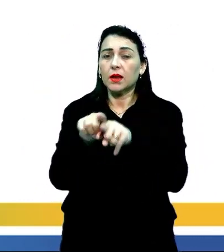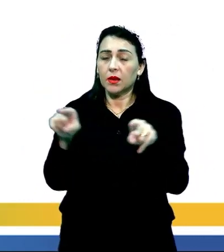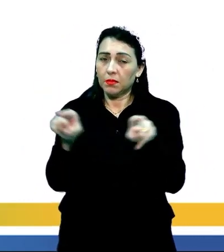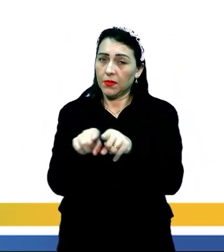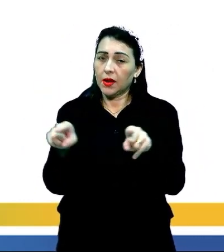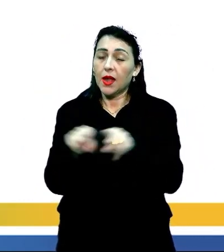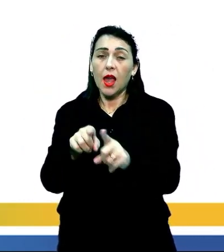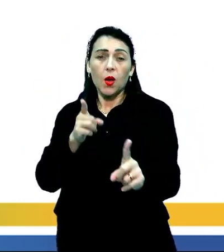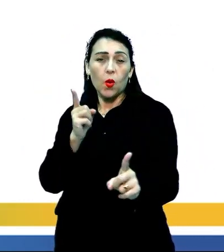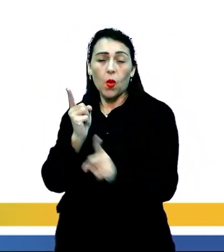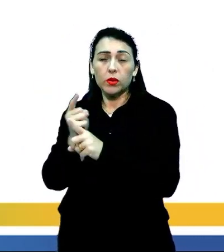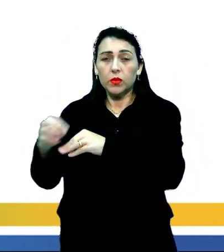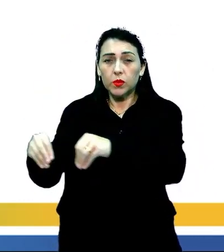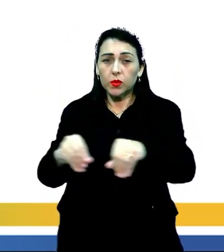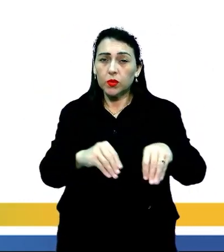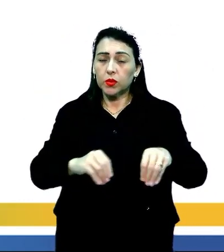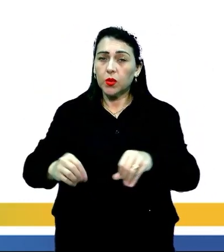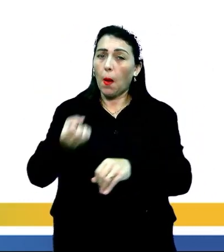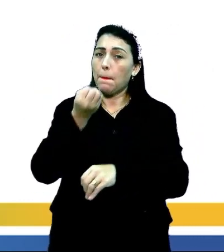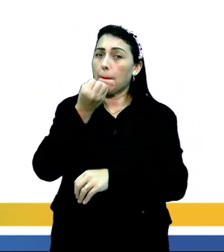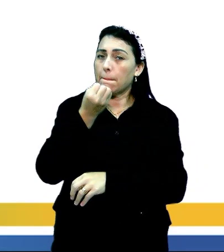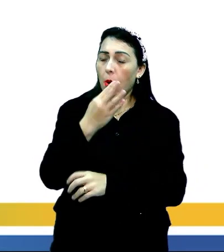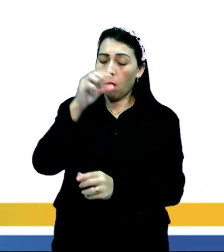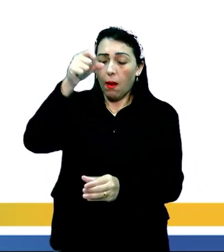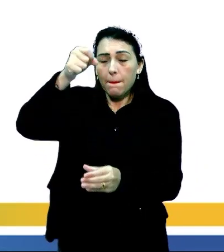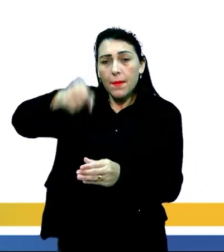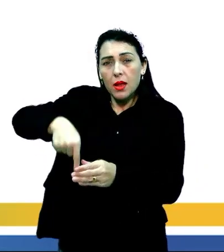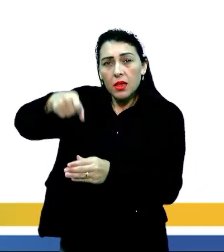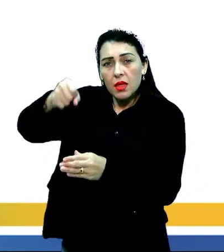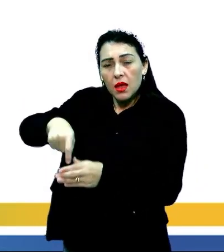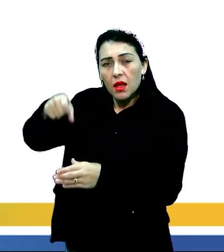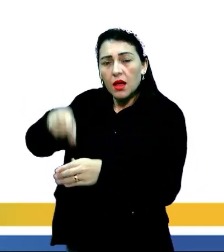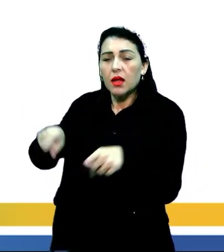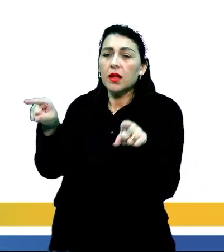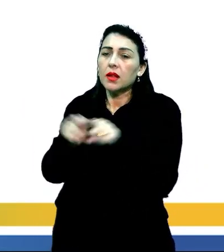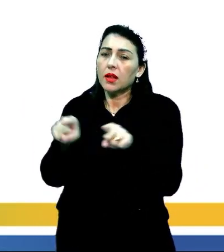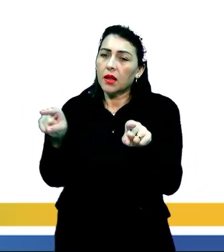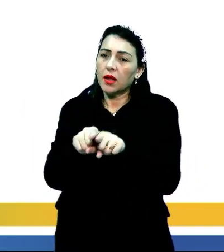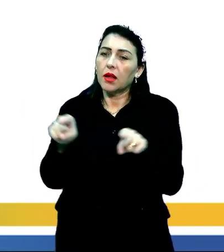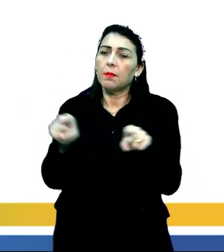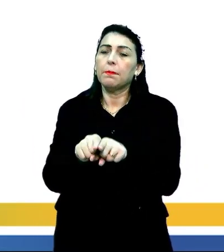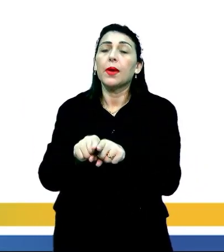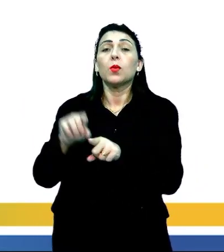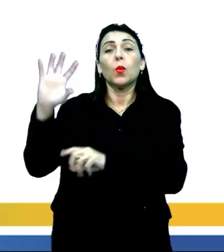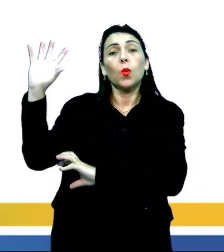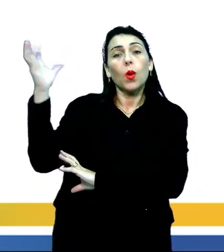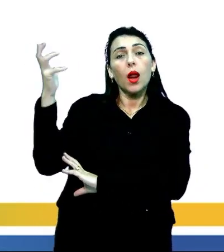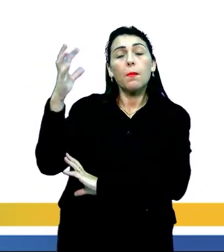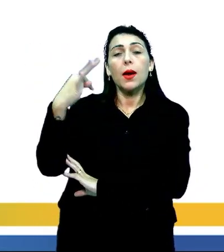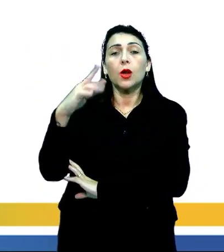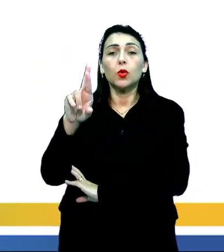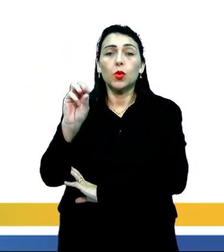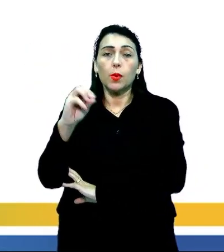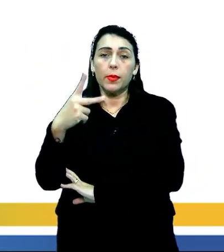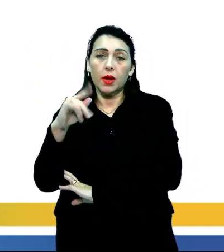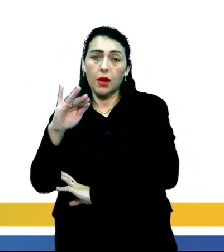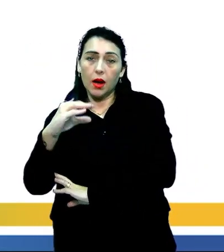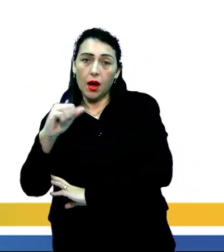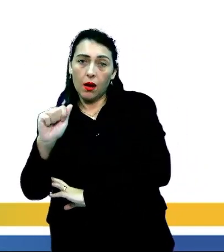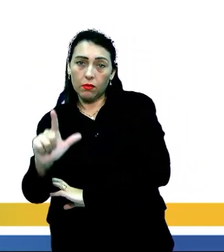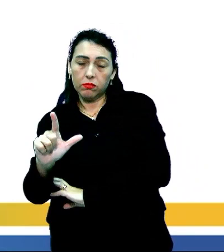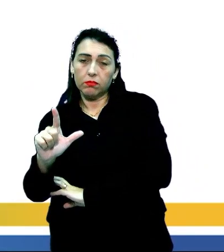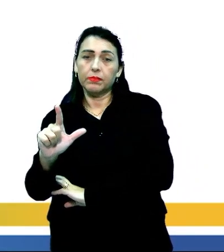domínio encontra-se um solo de grande fertilidade e também o predomínio do clima tropical.